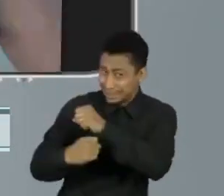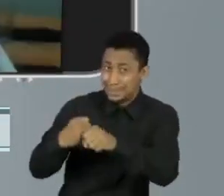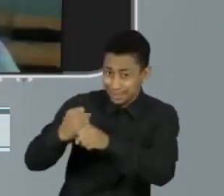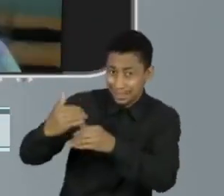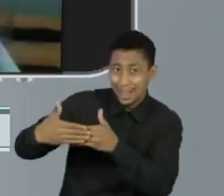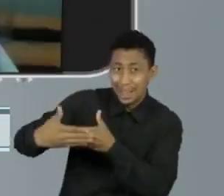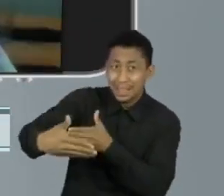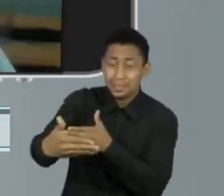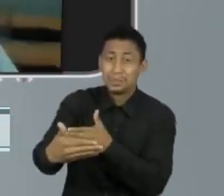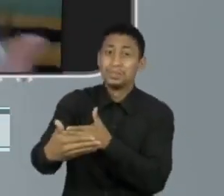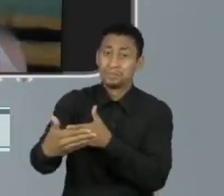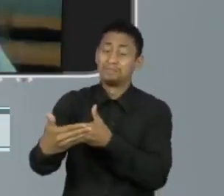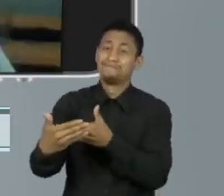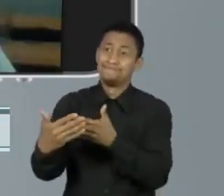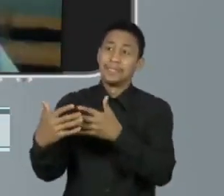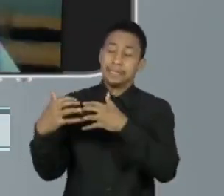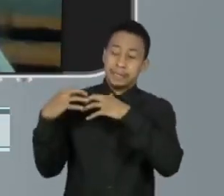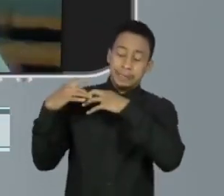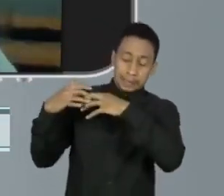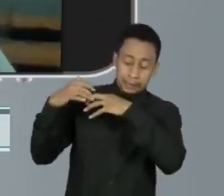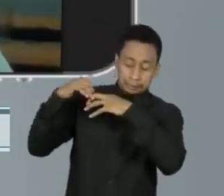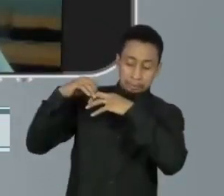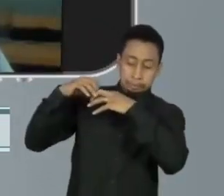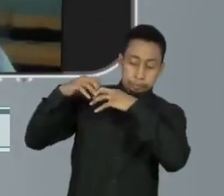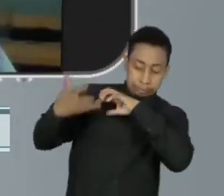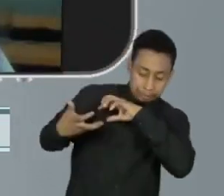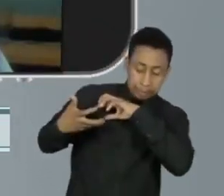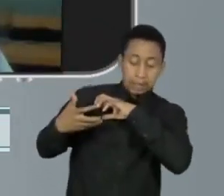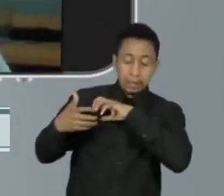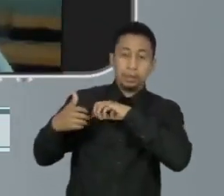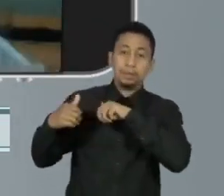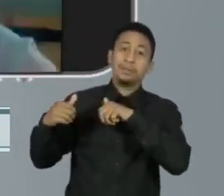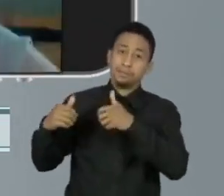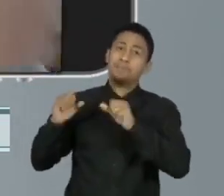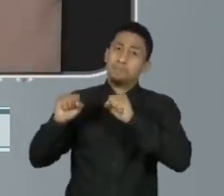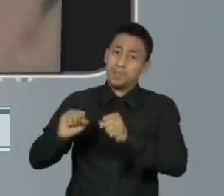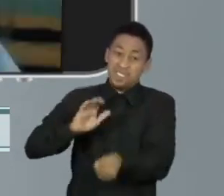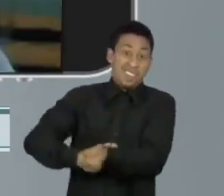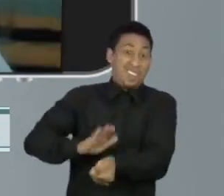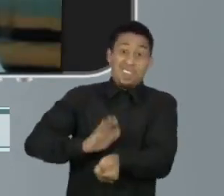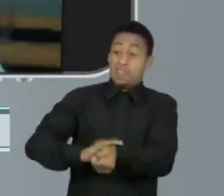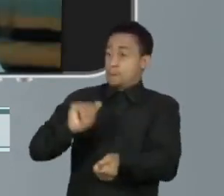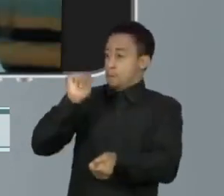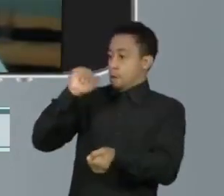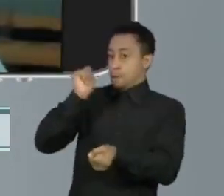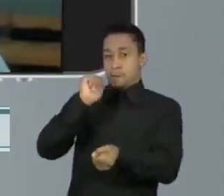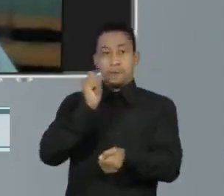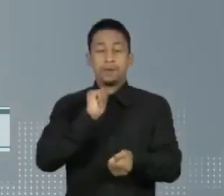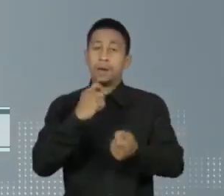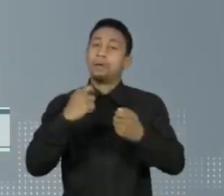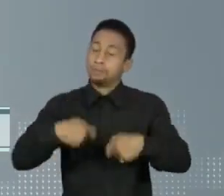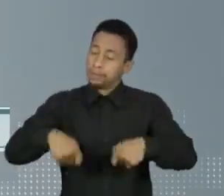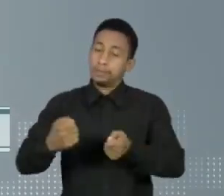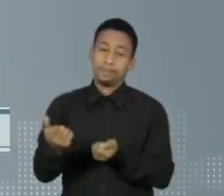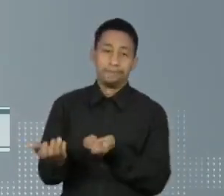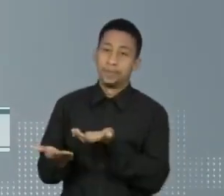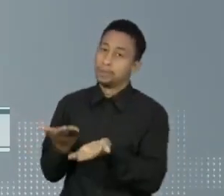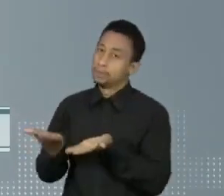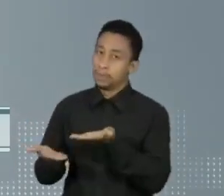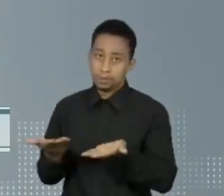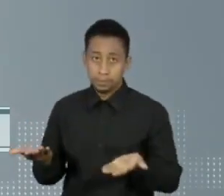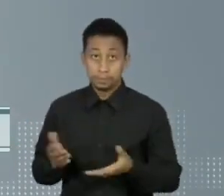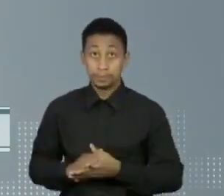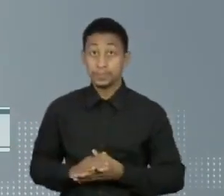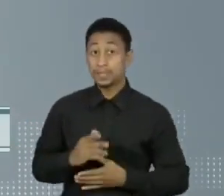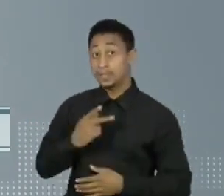acarretar realmente num abuso e uma dependência de álcool que vai lá na frente precisar de tratamento. Paulo e o